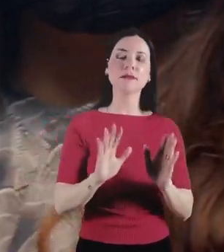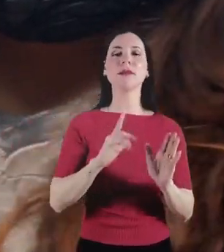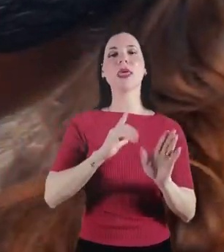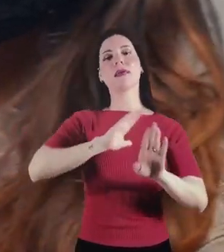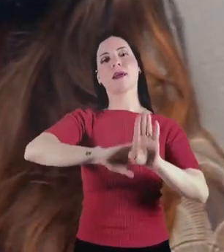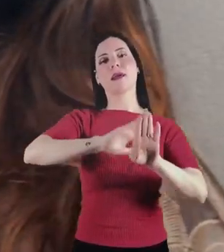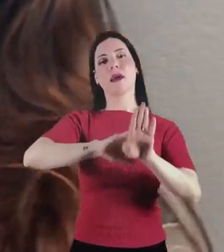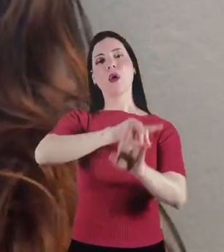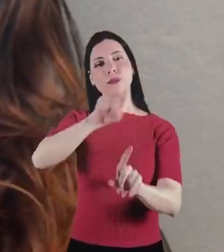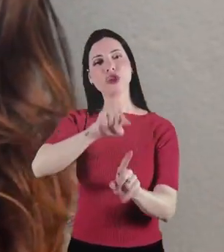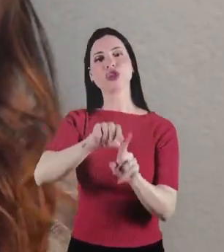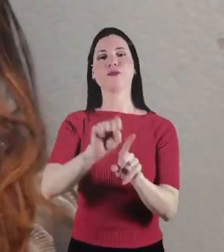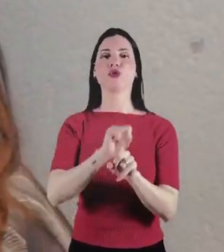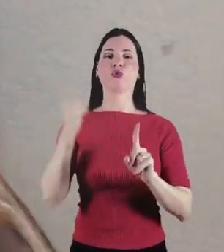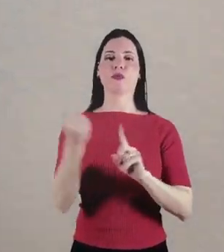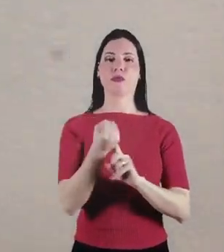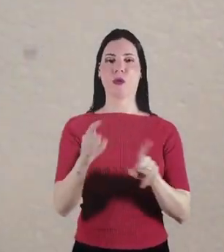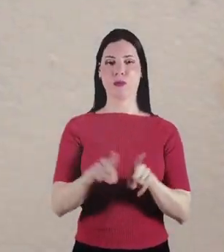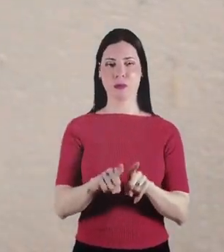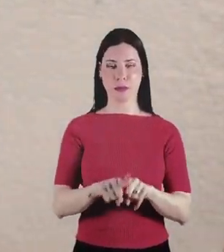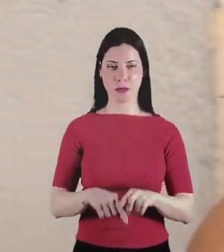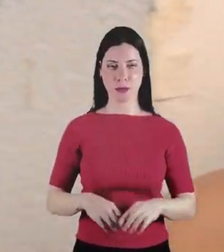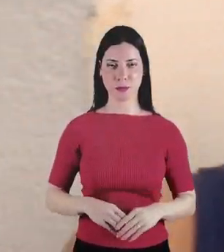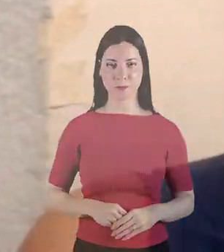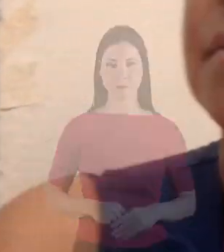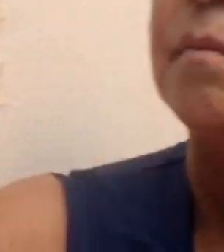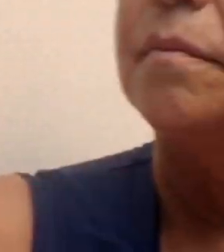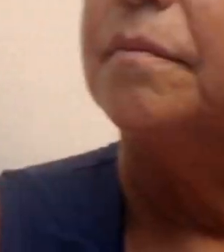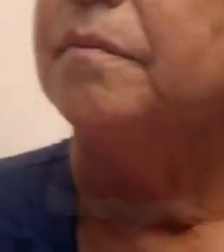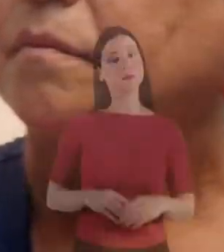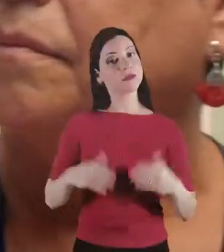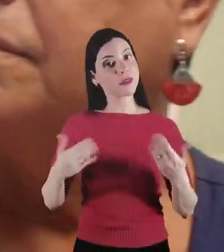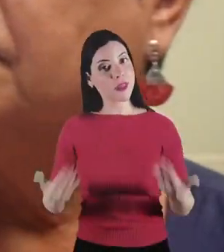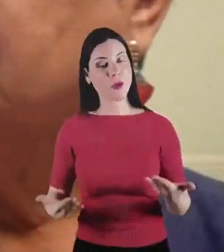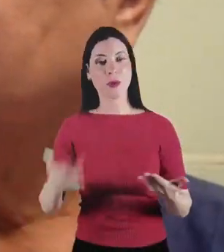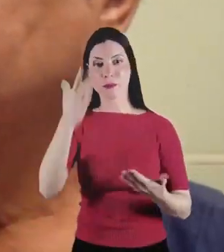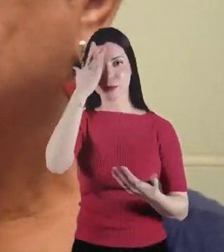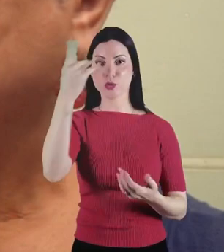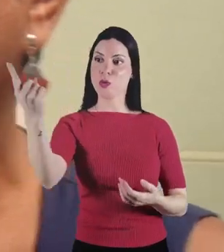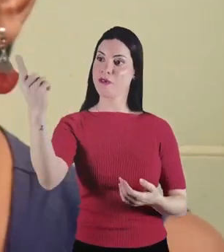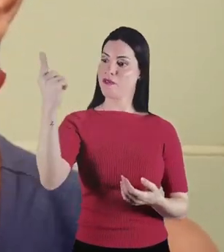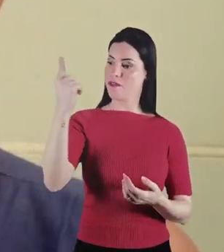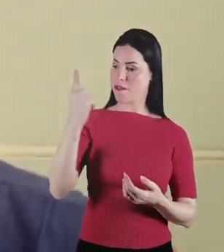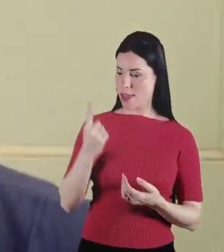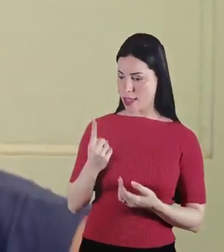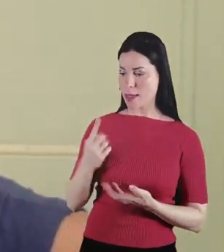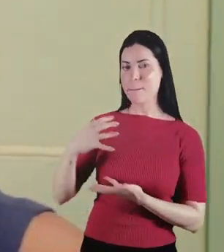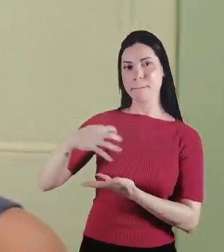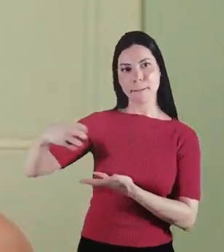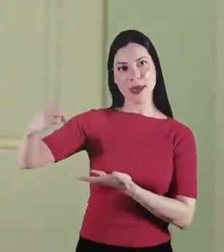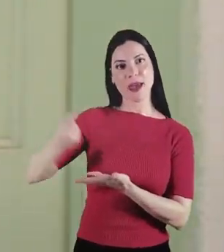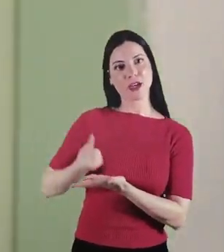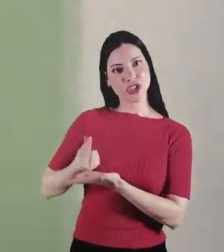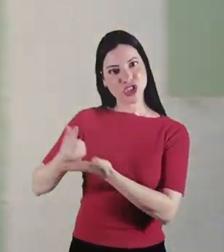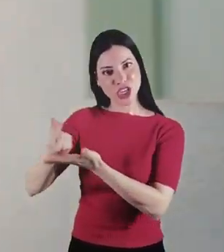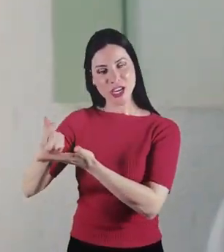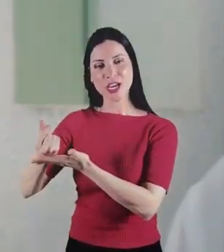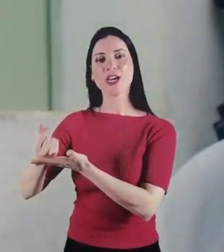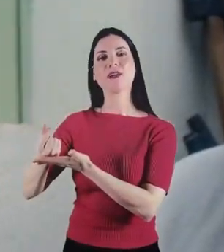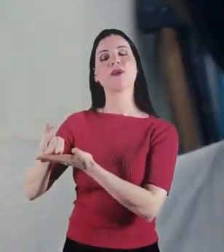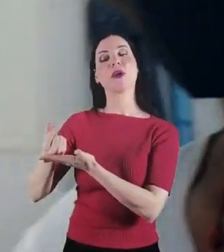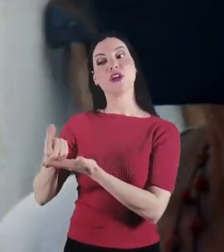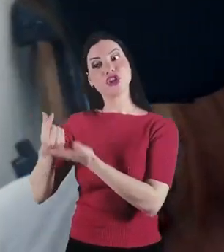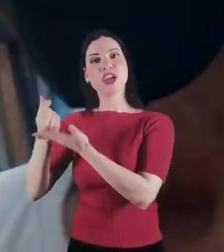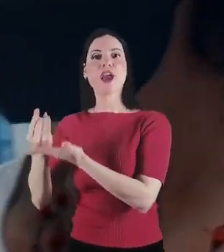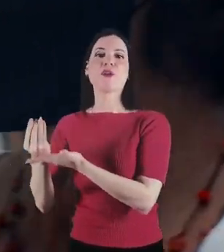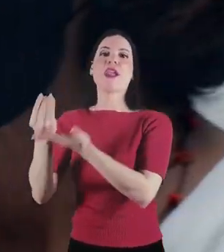uma iniciativa social também. Então, ela pega o Sampaio, leva lá